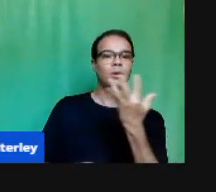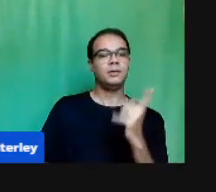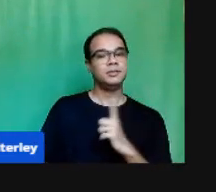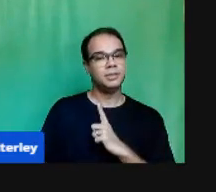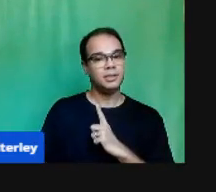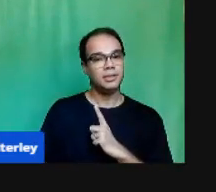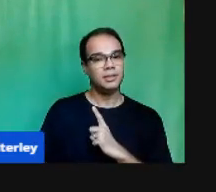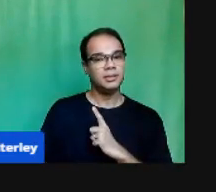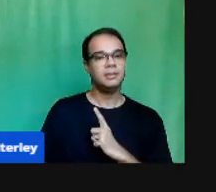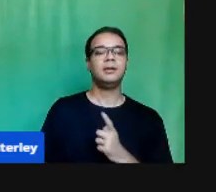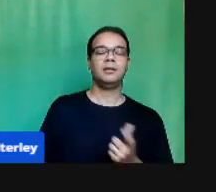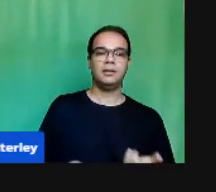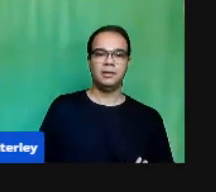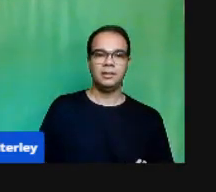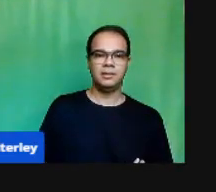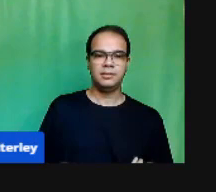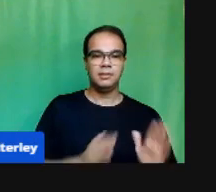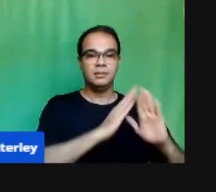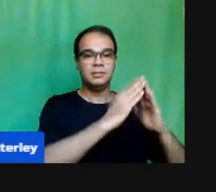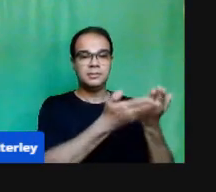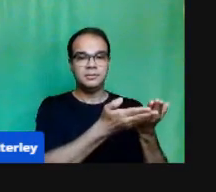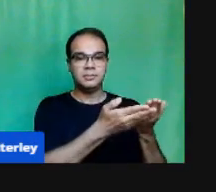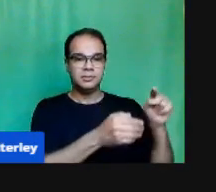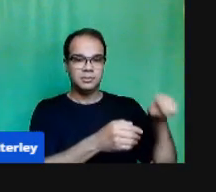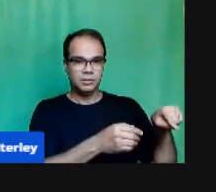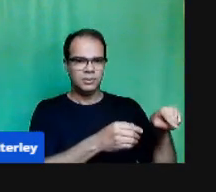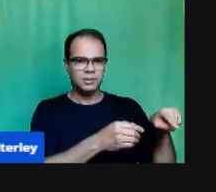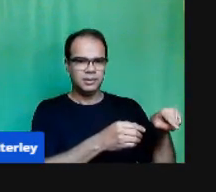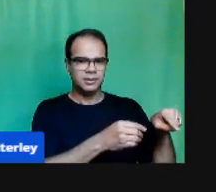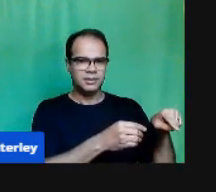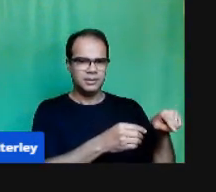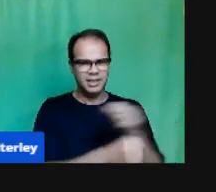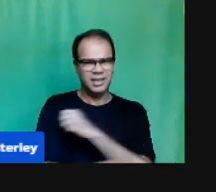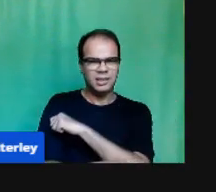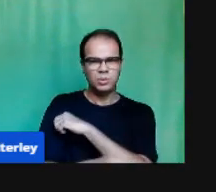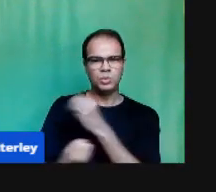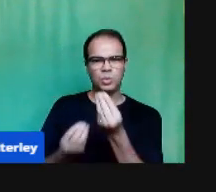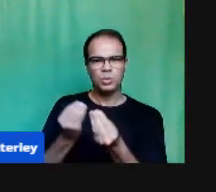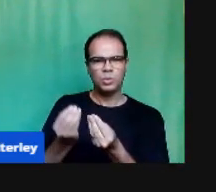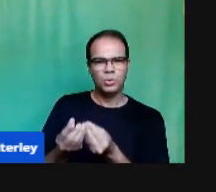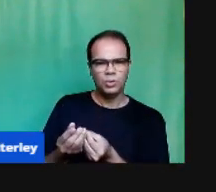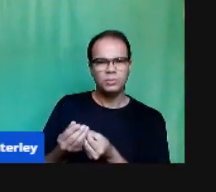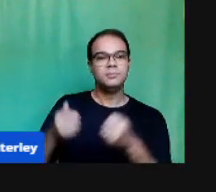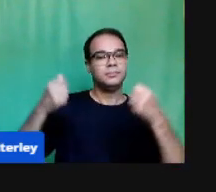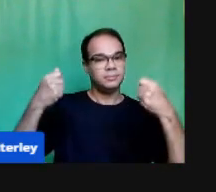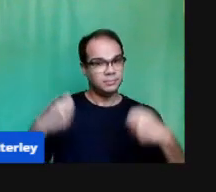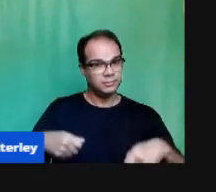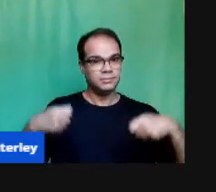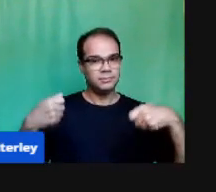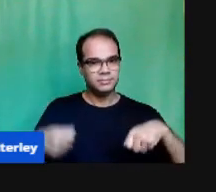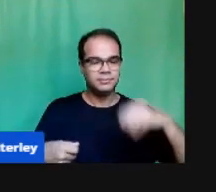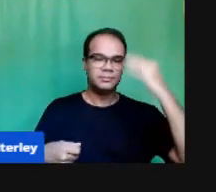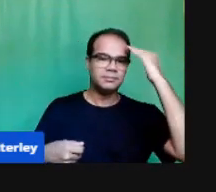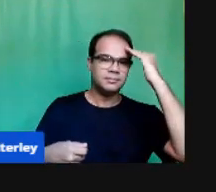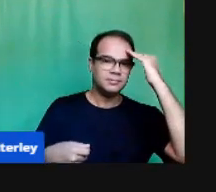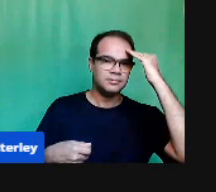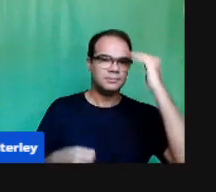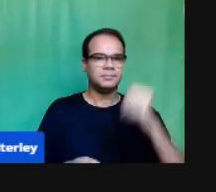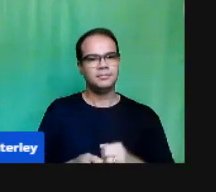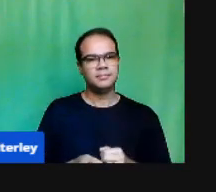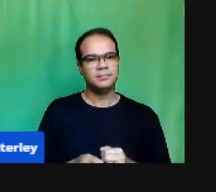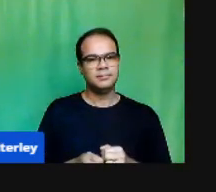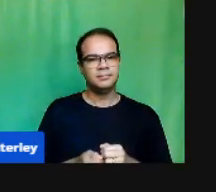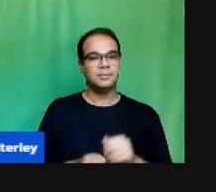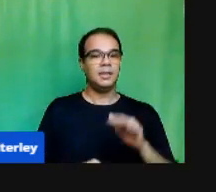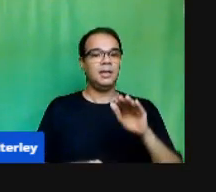realidade Da minha escola E sempre que Não for possível Essa interação Com os